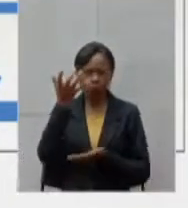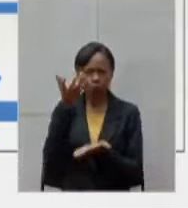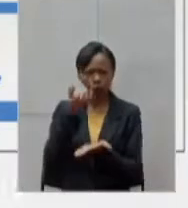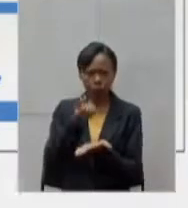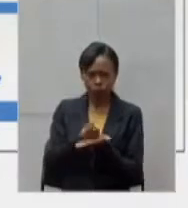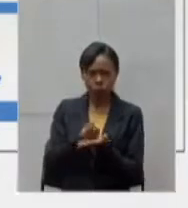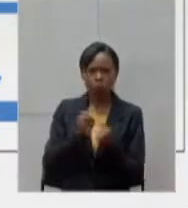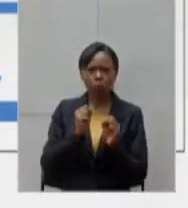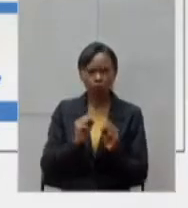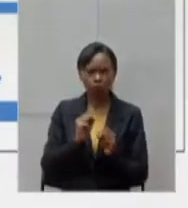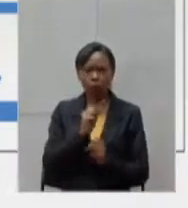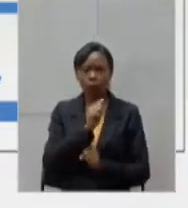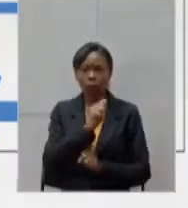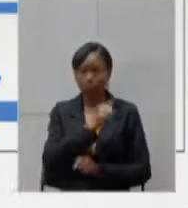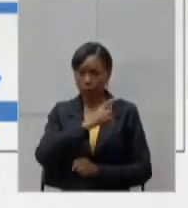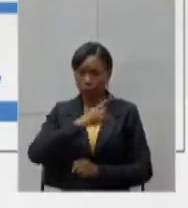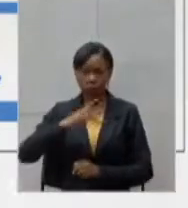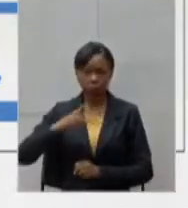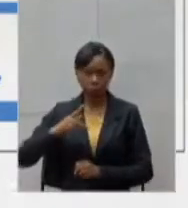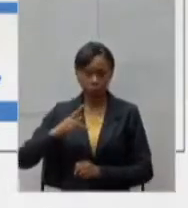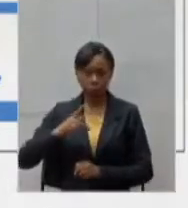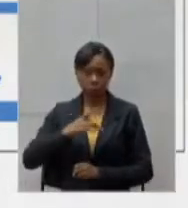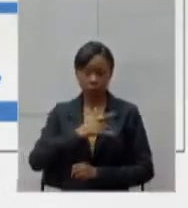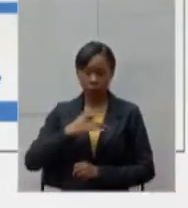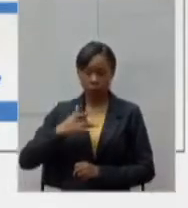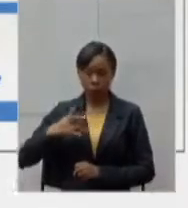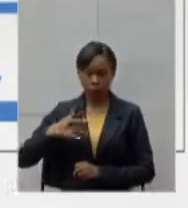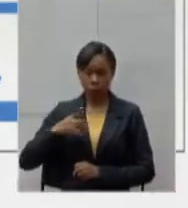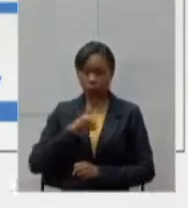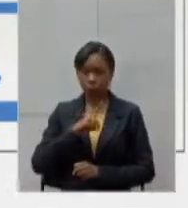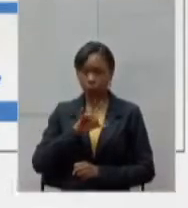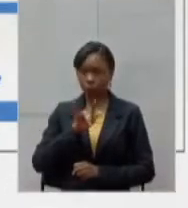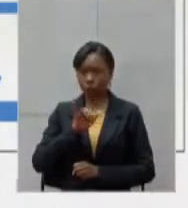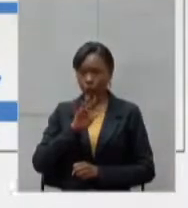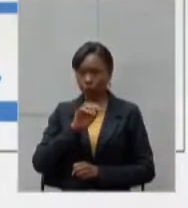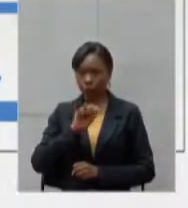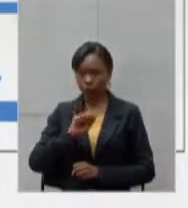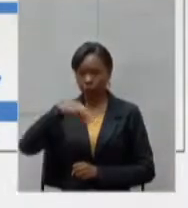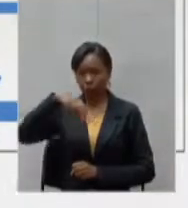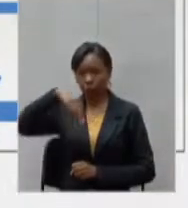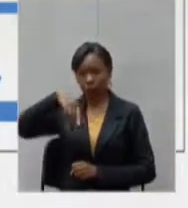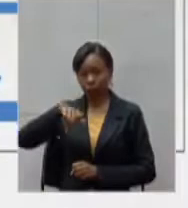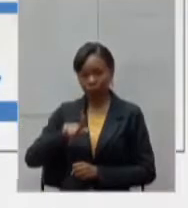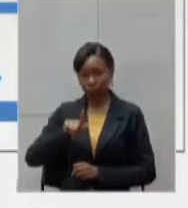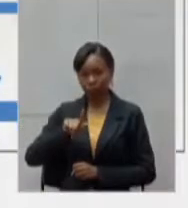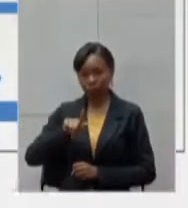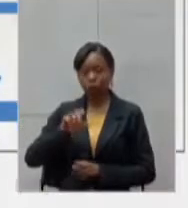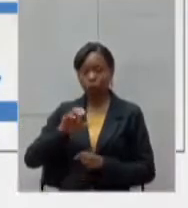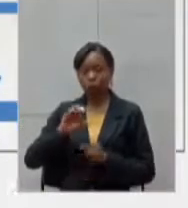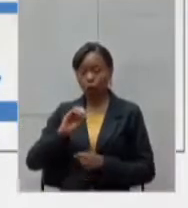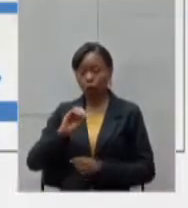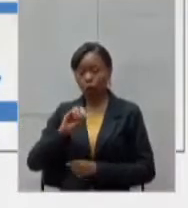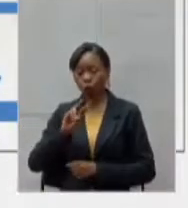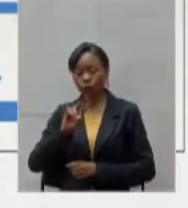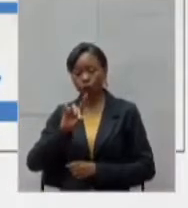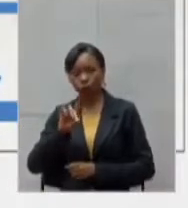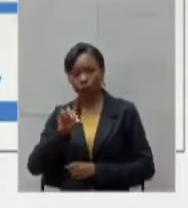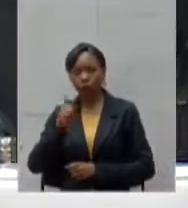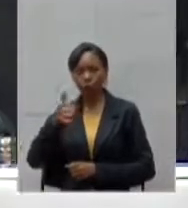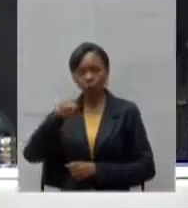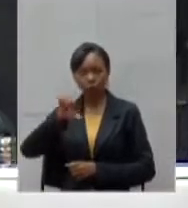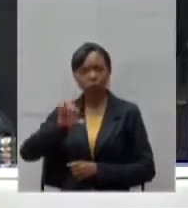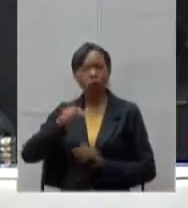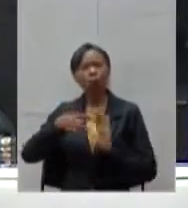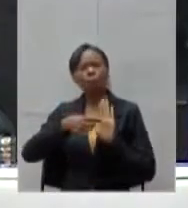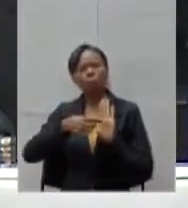COVID-19. Esse aplicativo, ele tem inteligência artificial, ele faz uma pré-avaliação dos casos